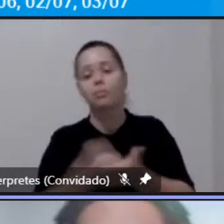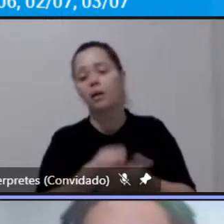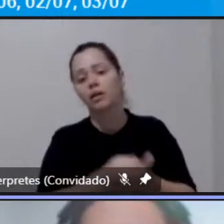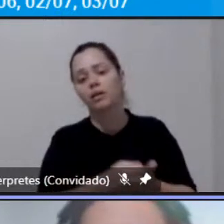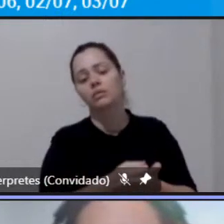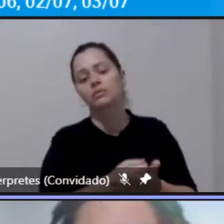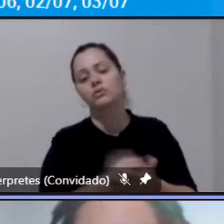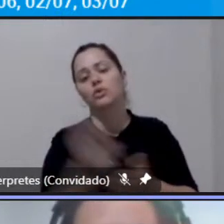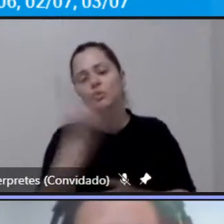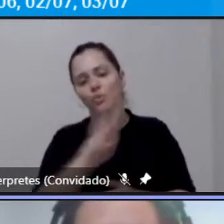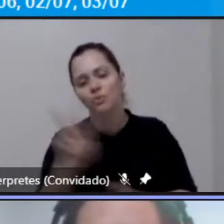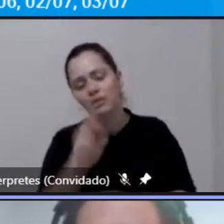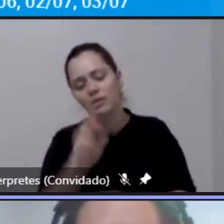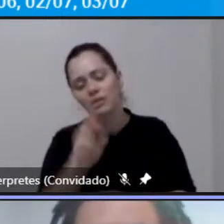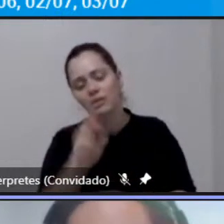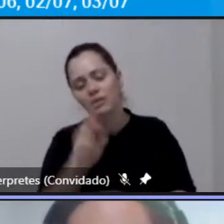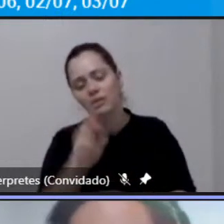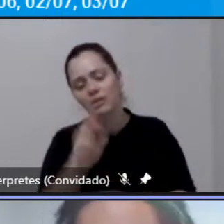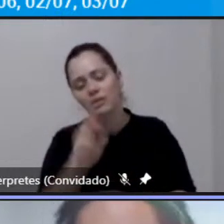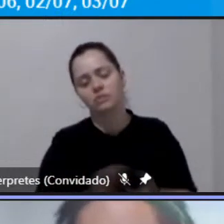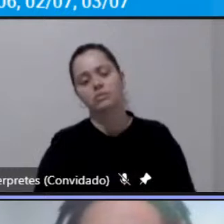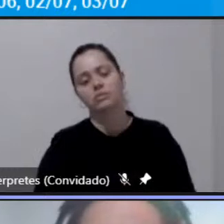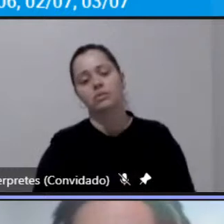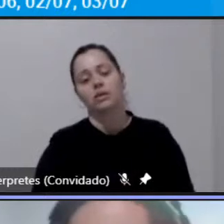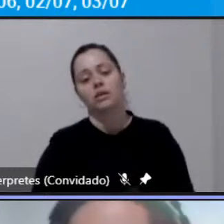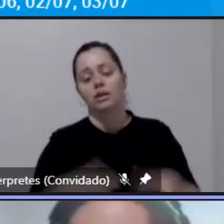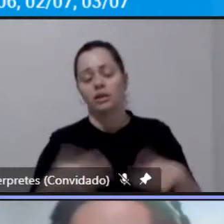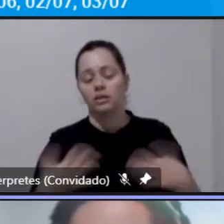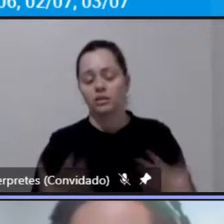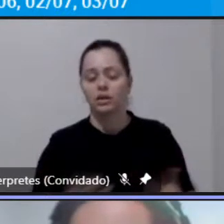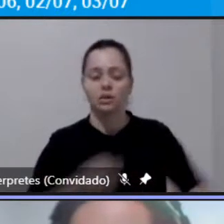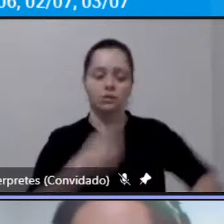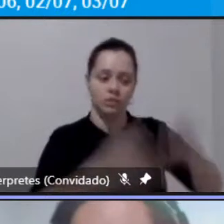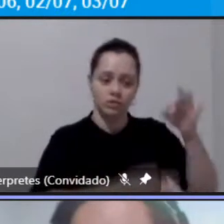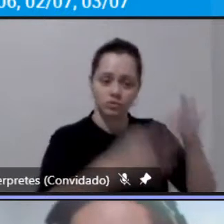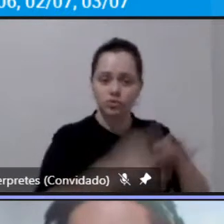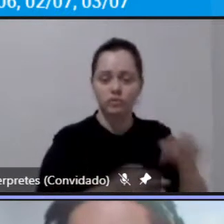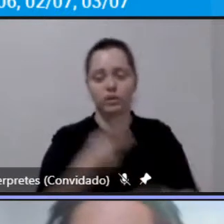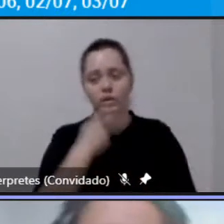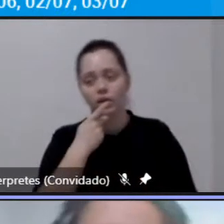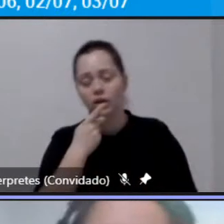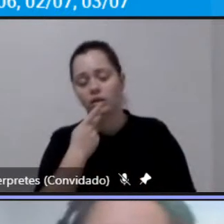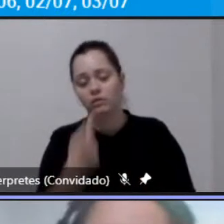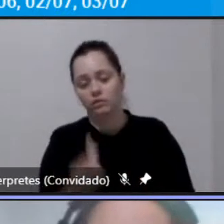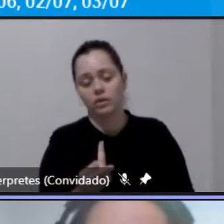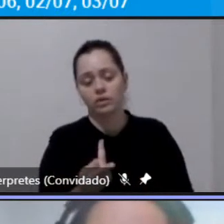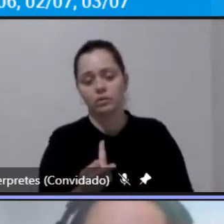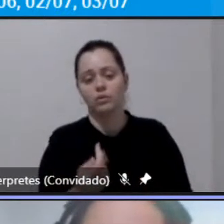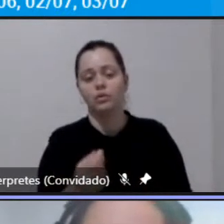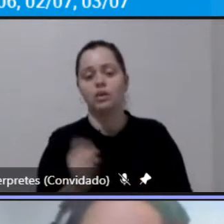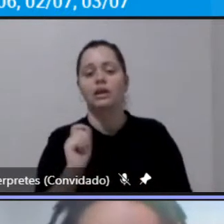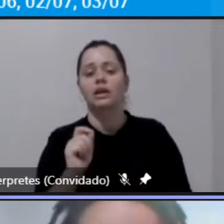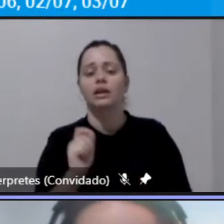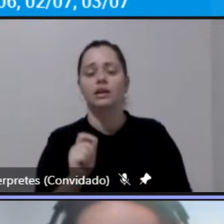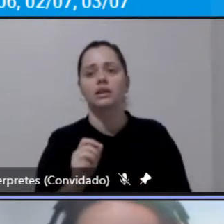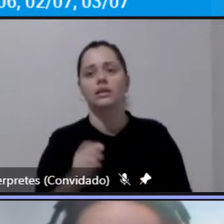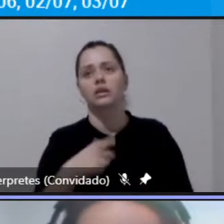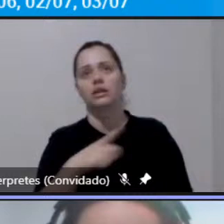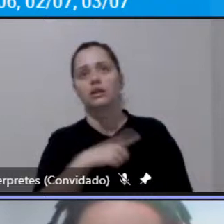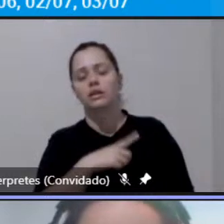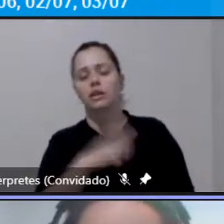então esse e a justificativa é a demanda muito baixa